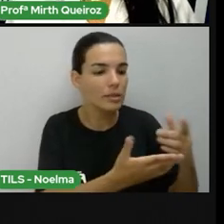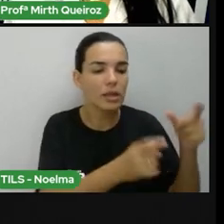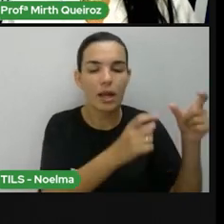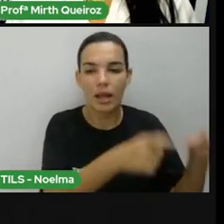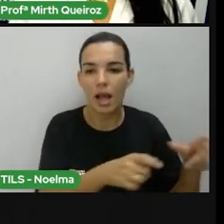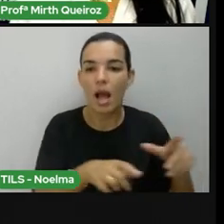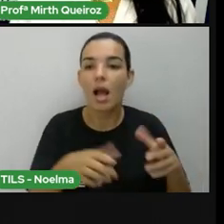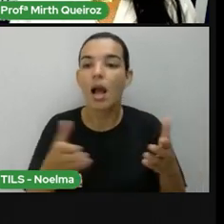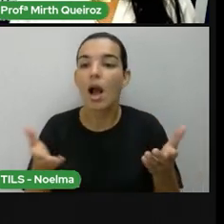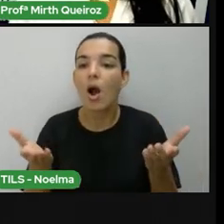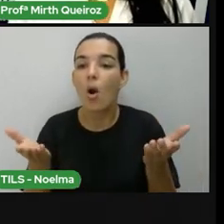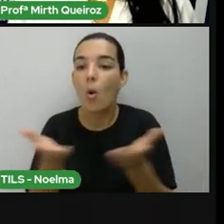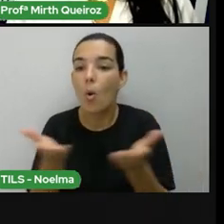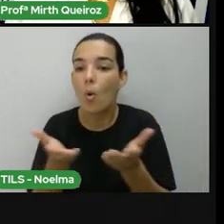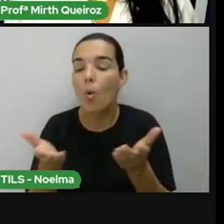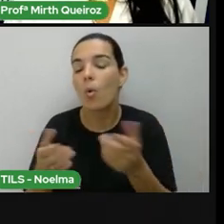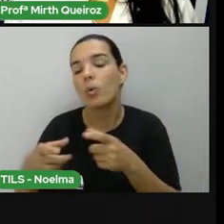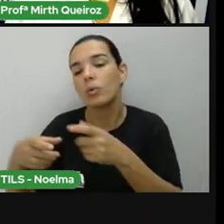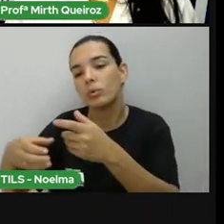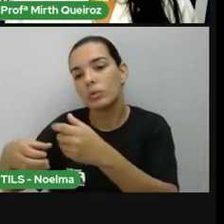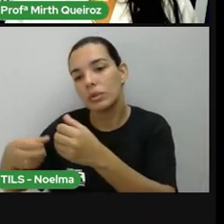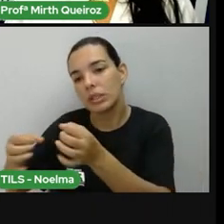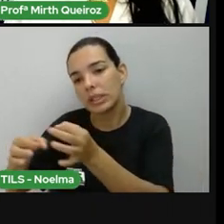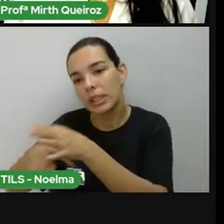termina o outro município.